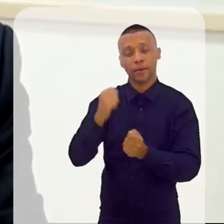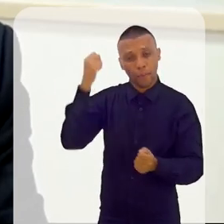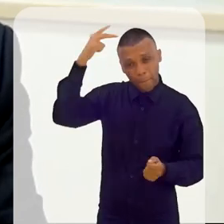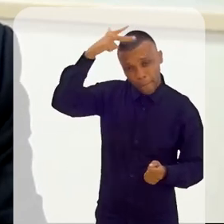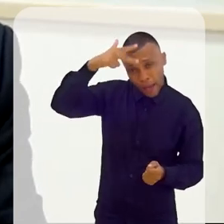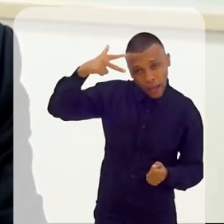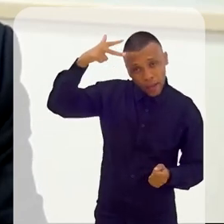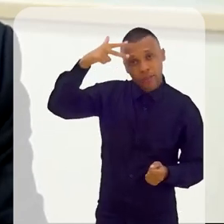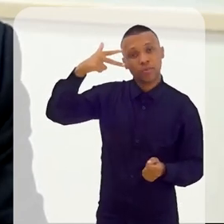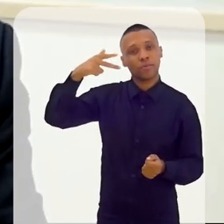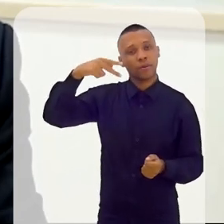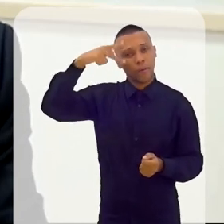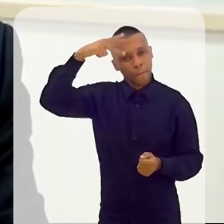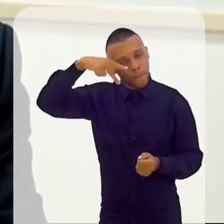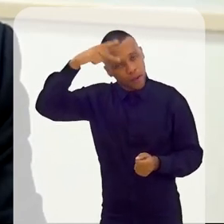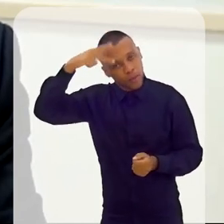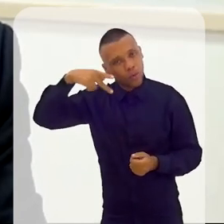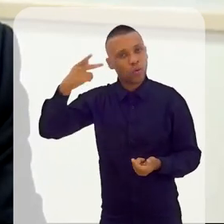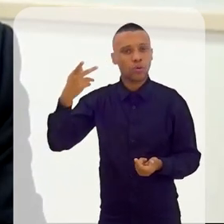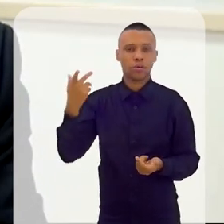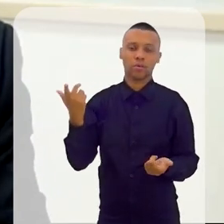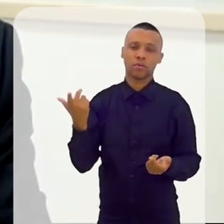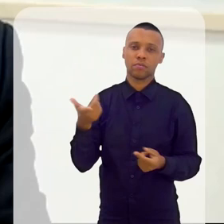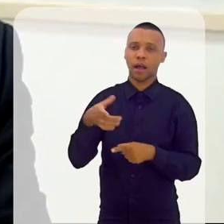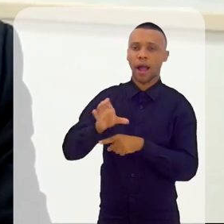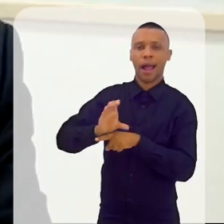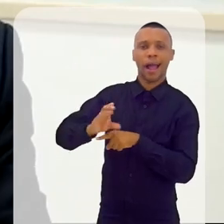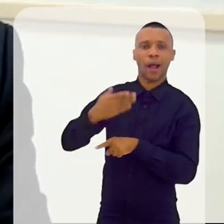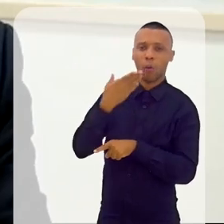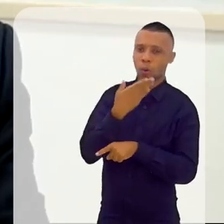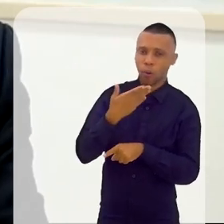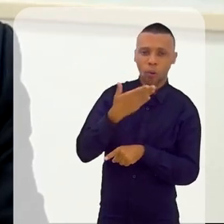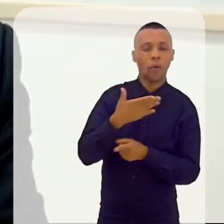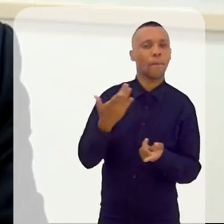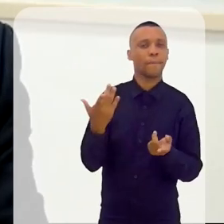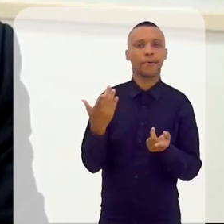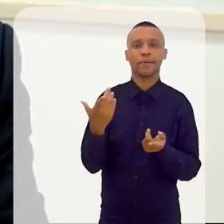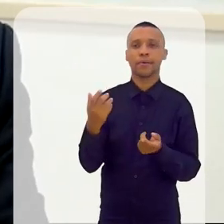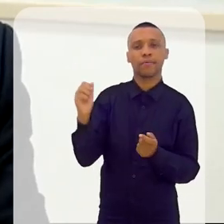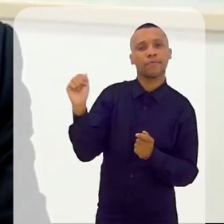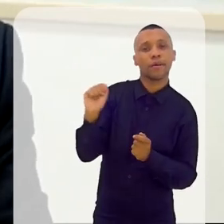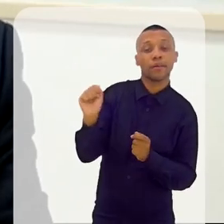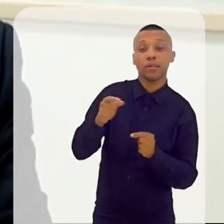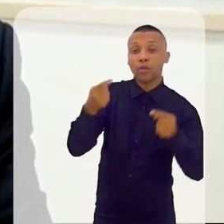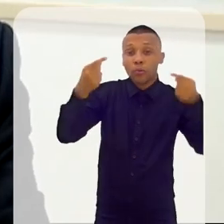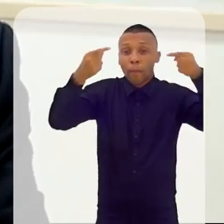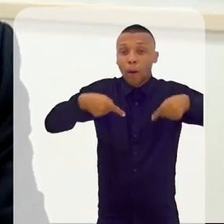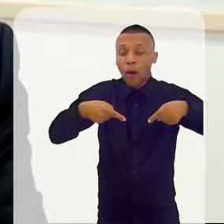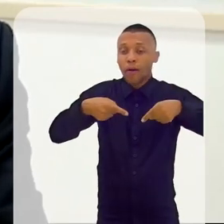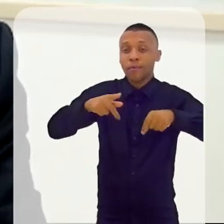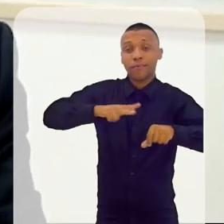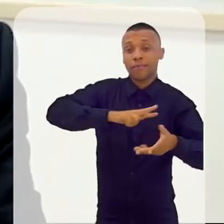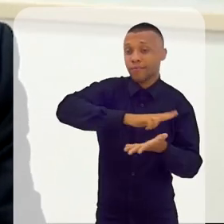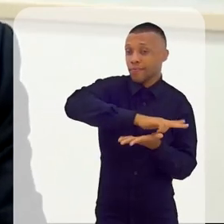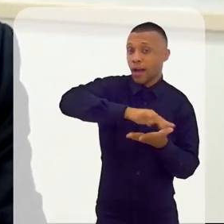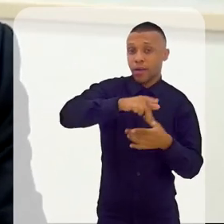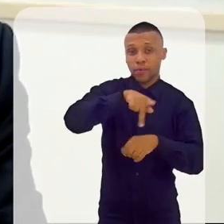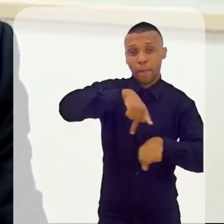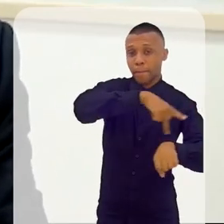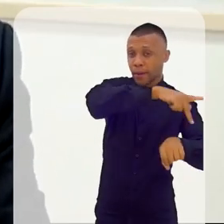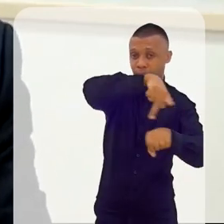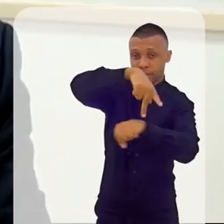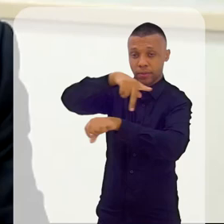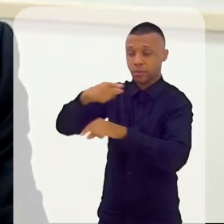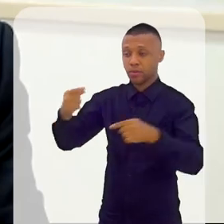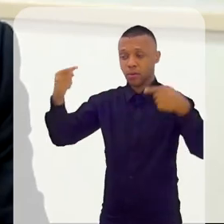México, do Peru, da Colômbia, enfim, da Argentina. Competimos com todos eles e fomos